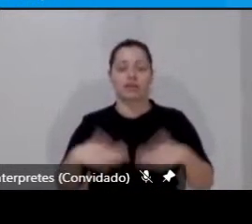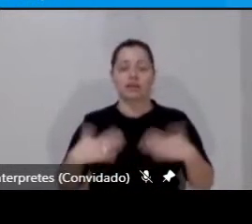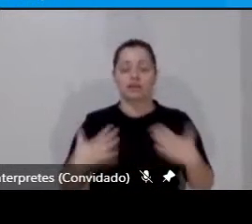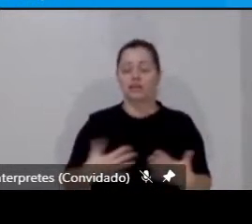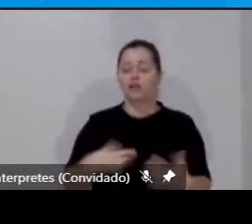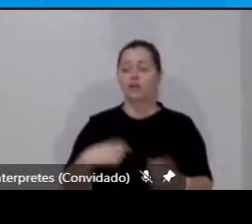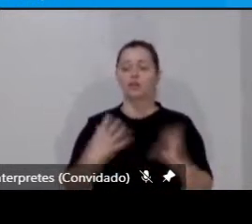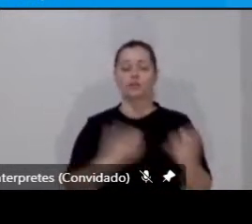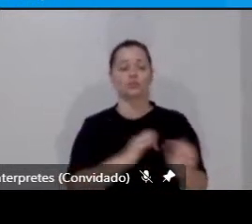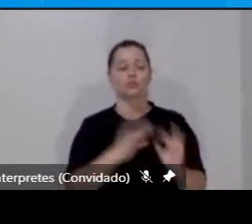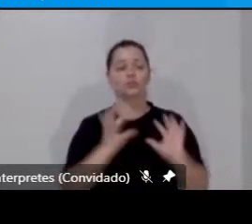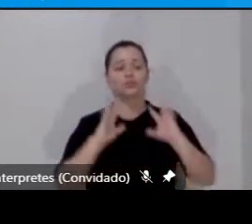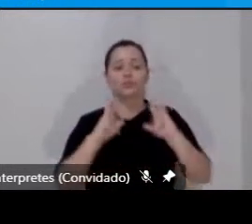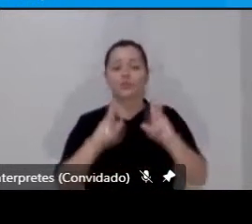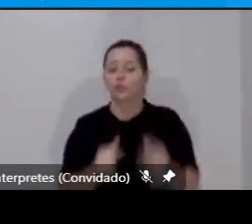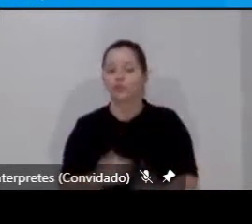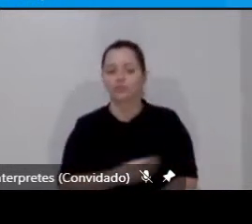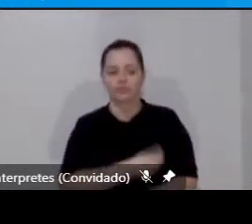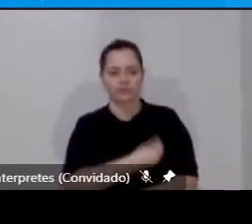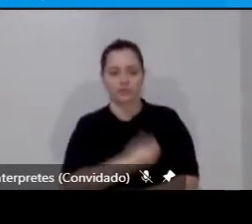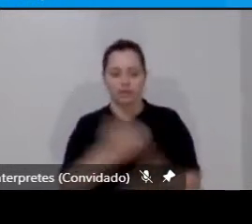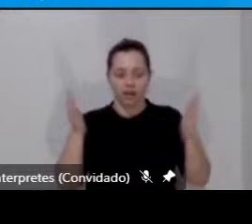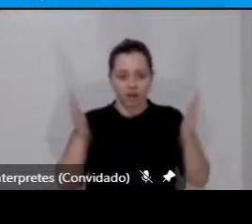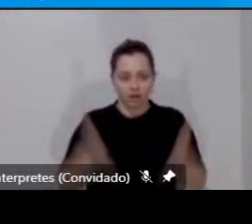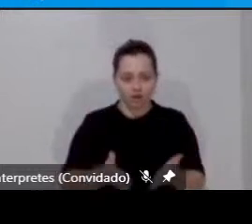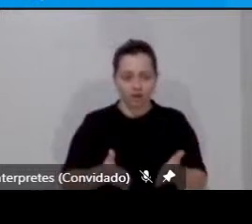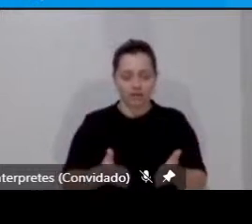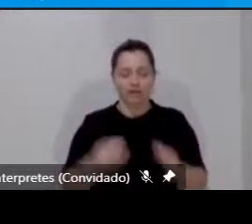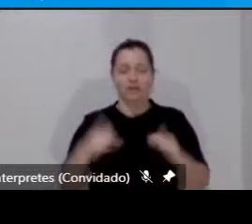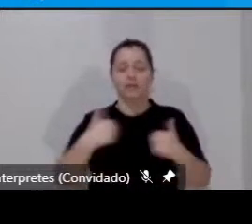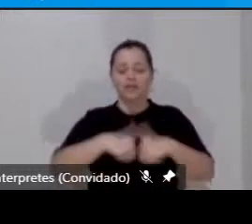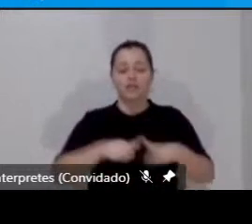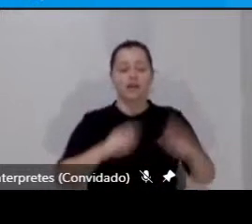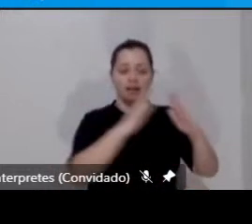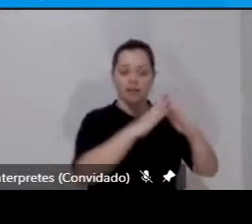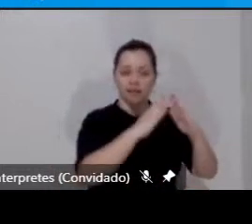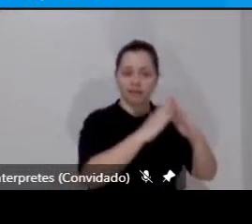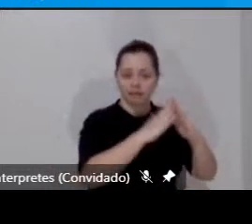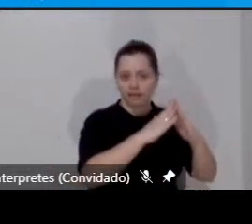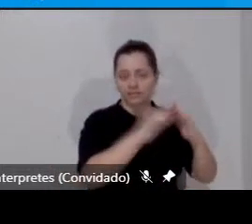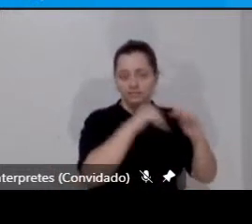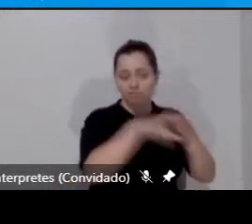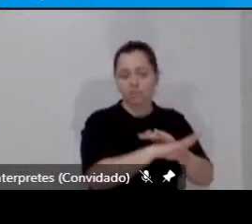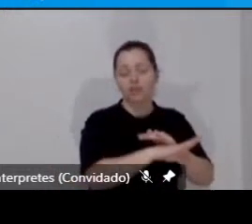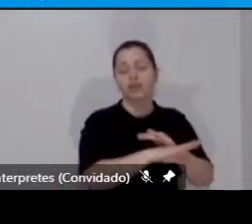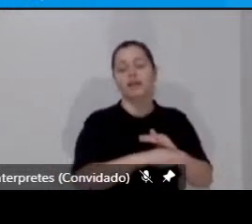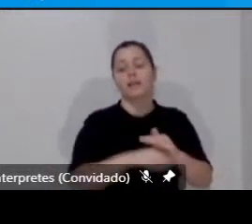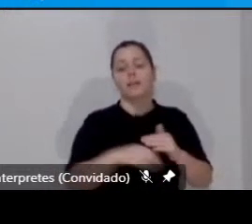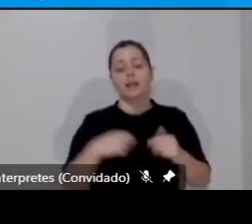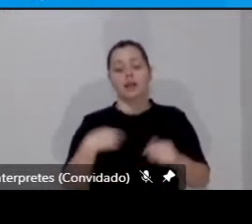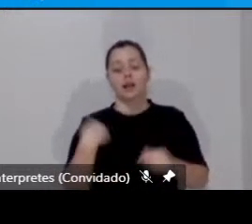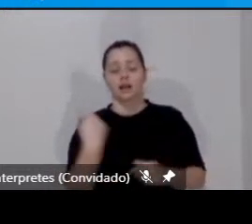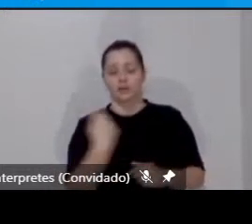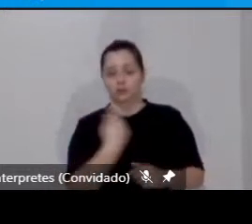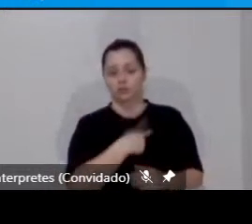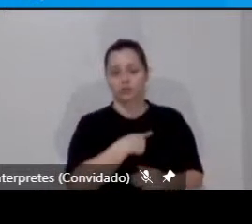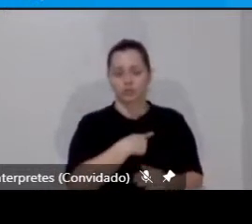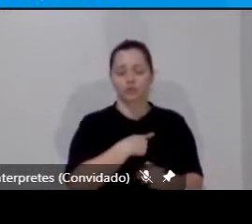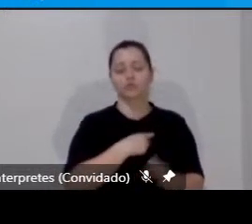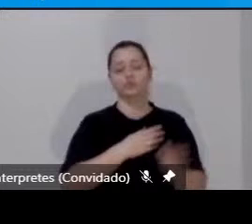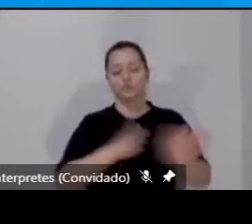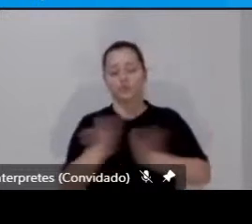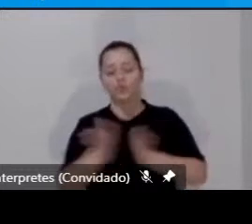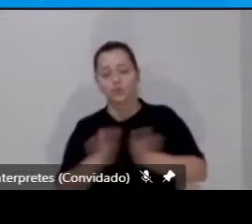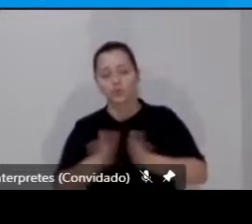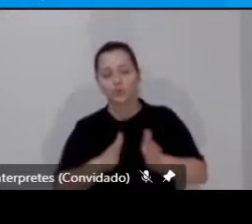vivendo do confinamento. A nossa mobilidade está devidamente limitada por uma razão